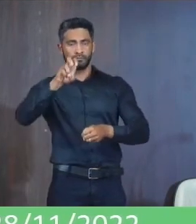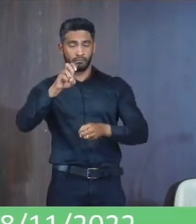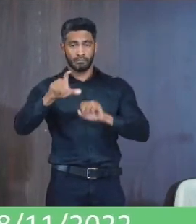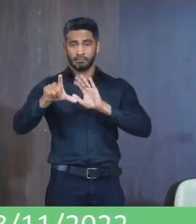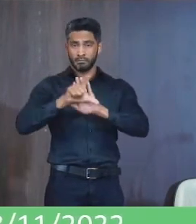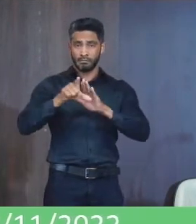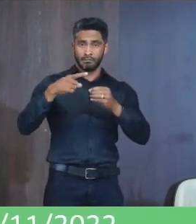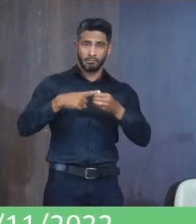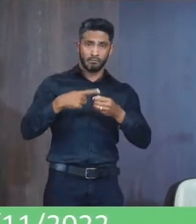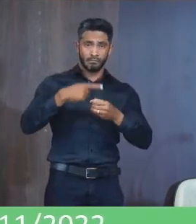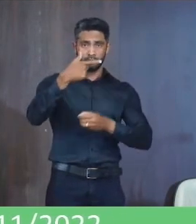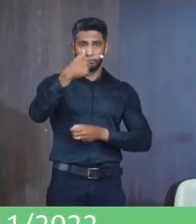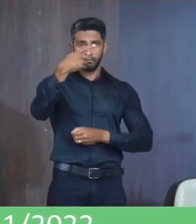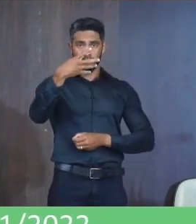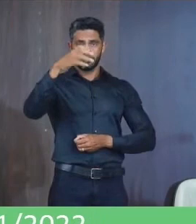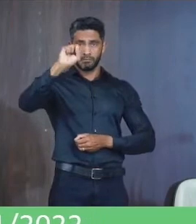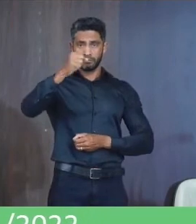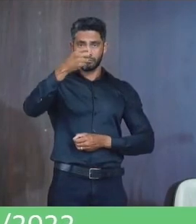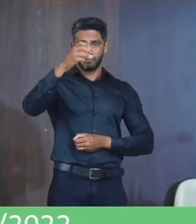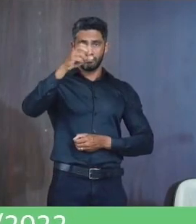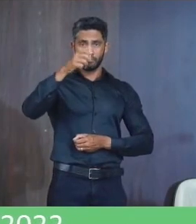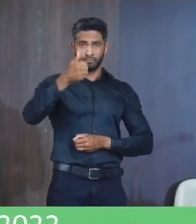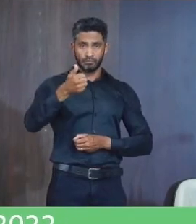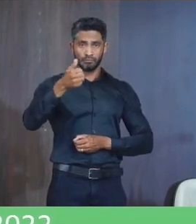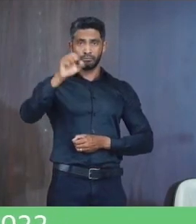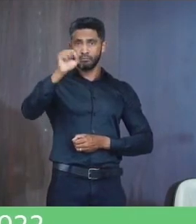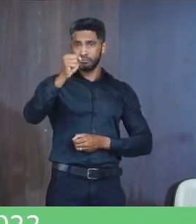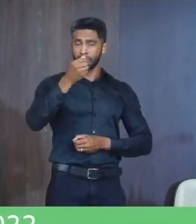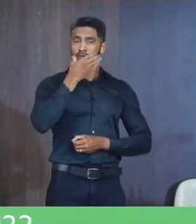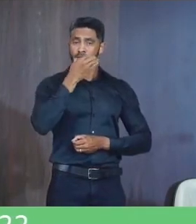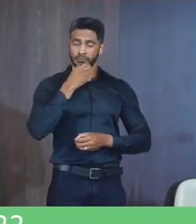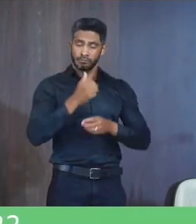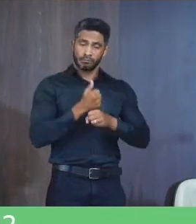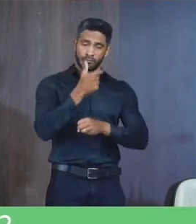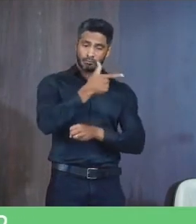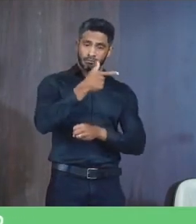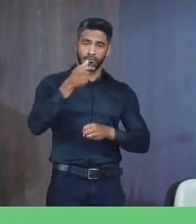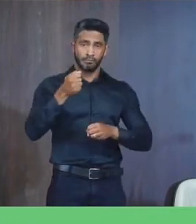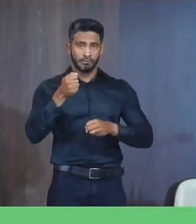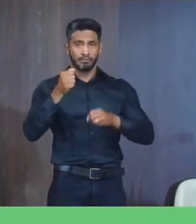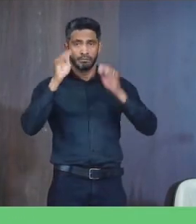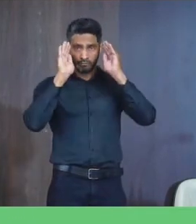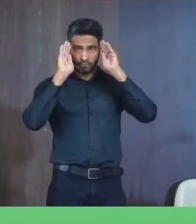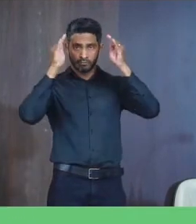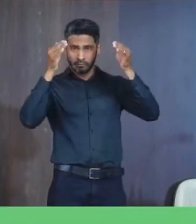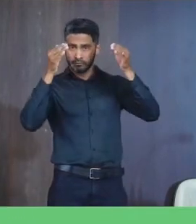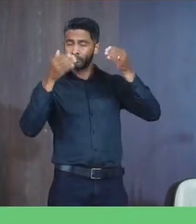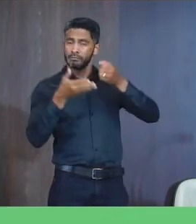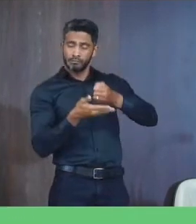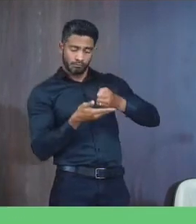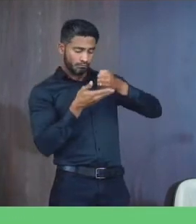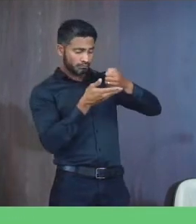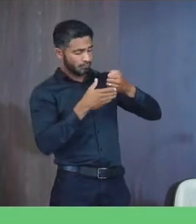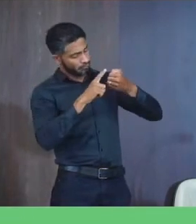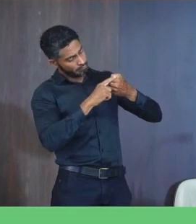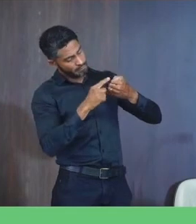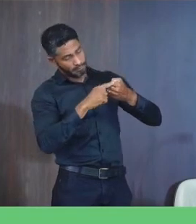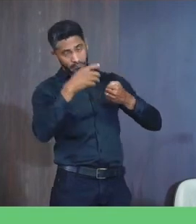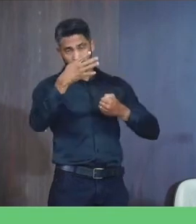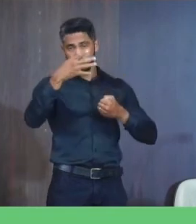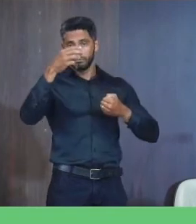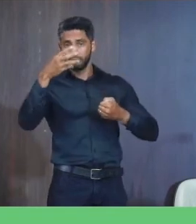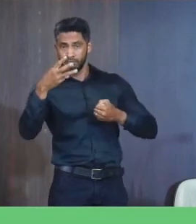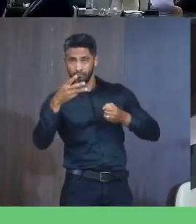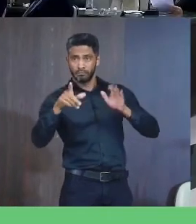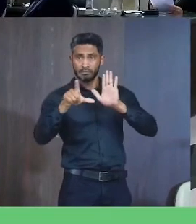Municipal 2481 De 8 de dezembro de 2021 Com fundamento no artigo 43 Da Lei 4320